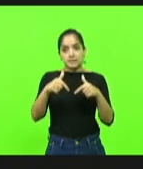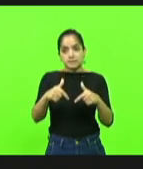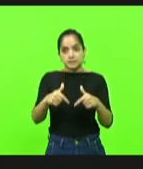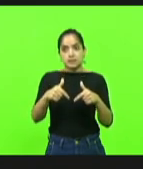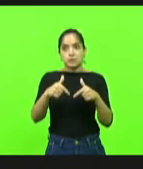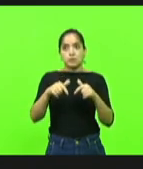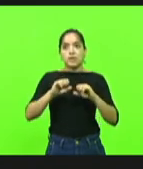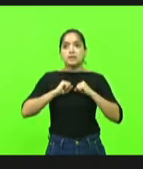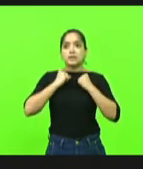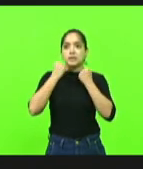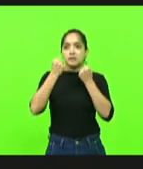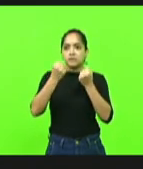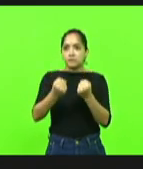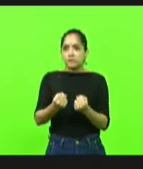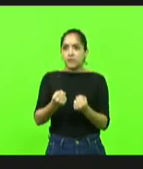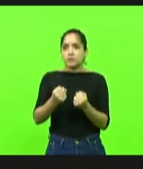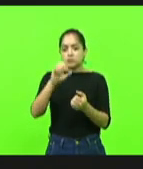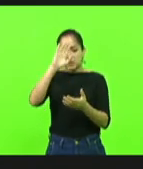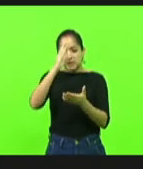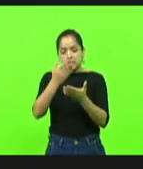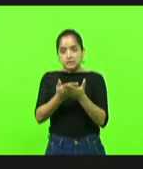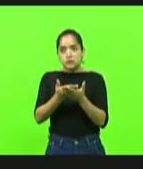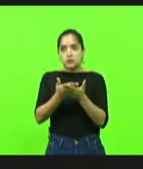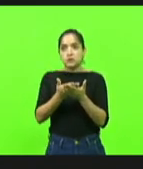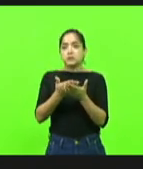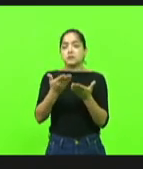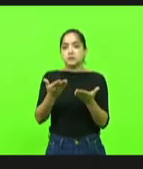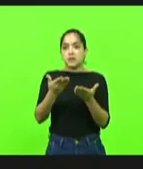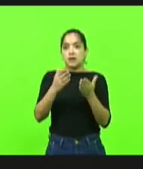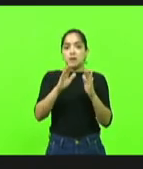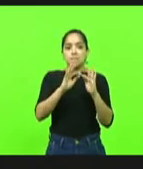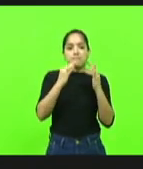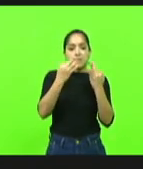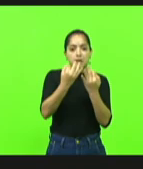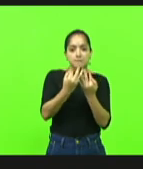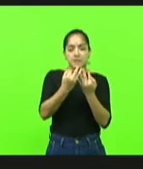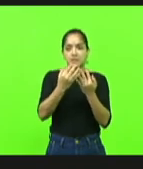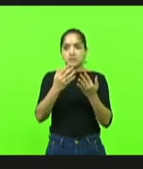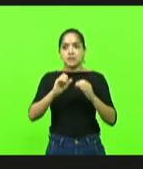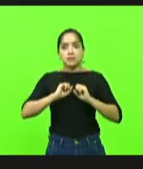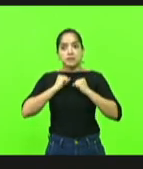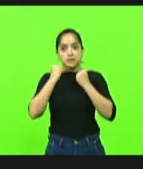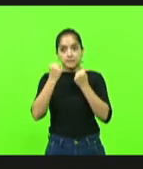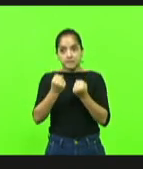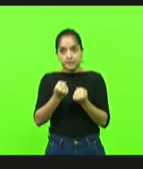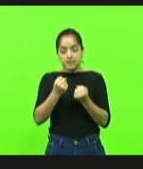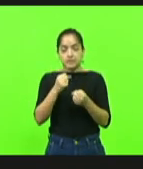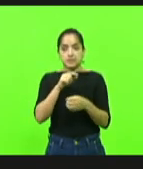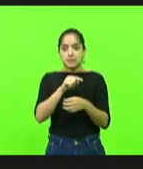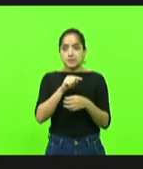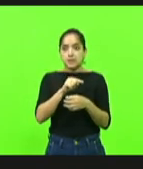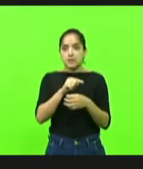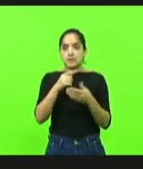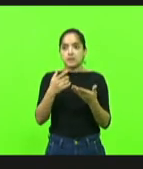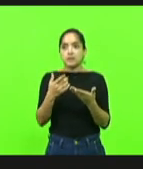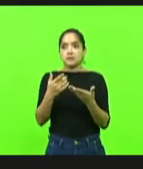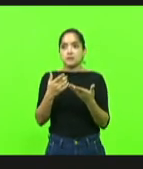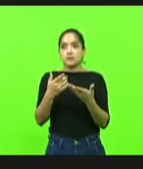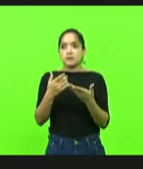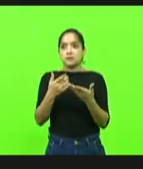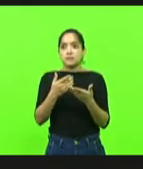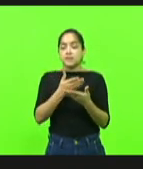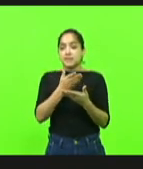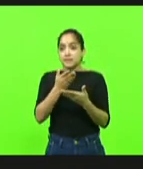defesa das nossas convicções. A primordial, a família, na defesa da família. Está aí o centro, a esquerda, que